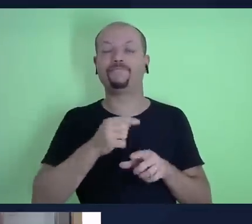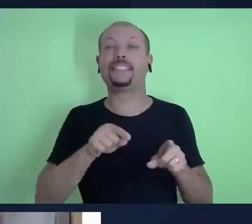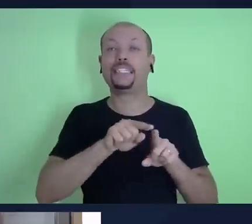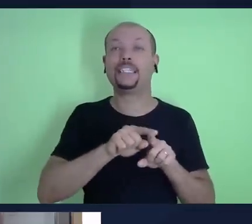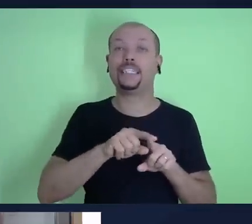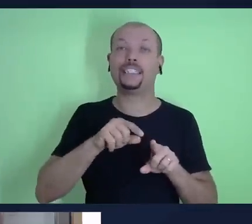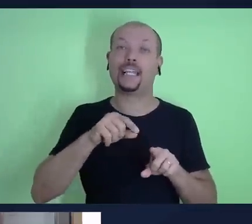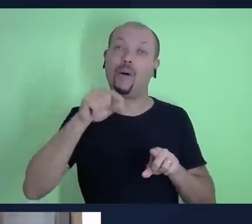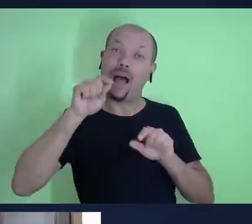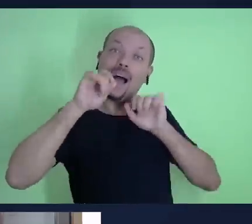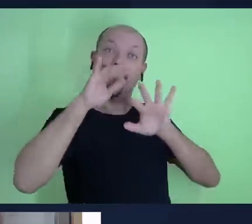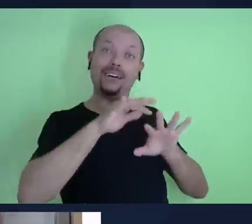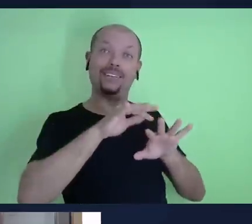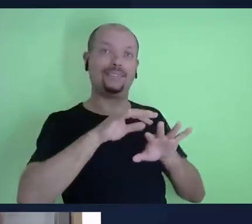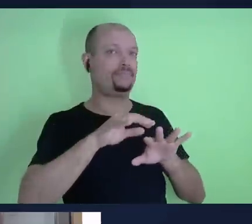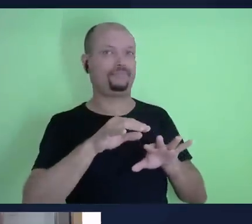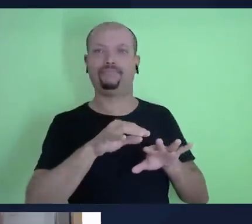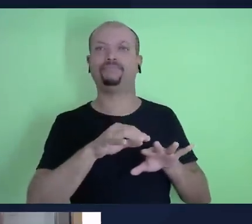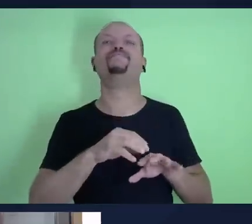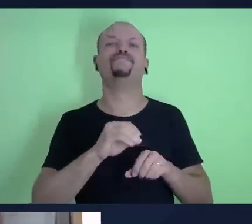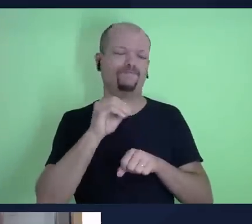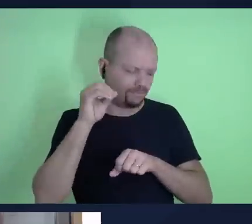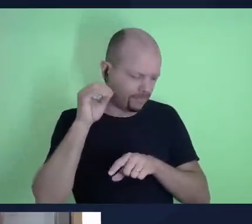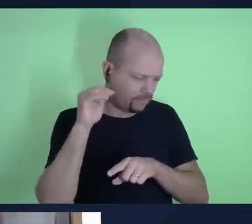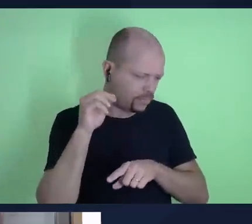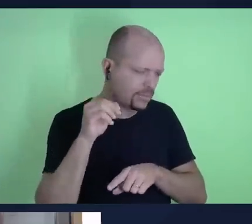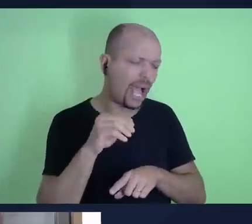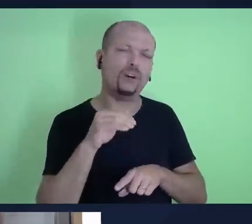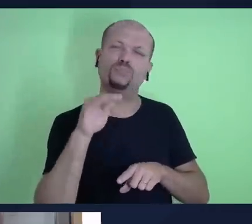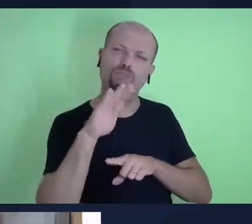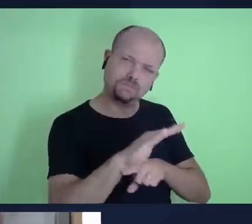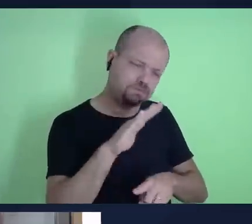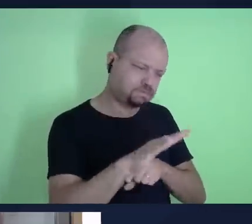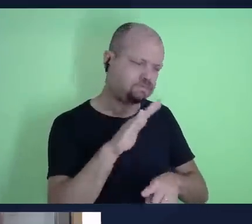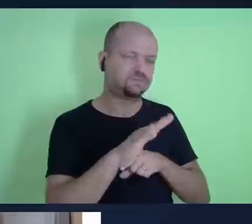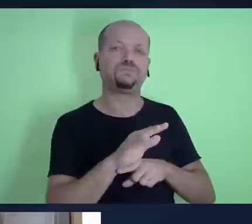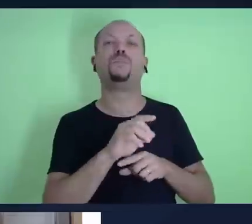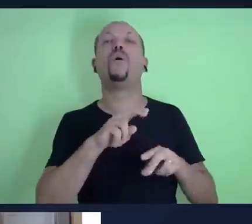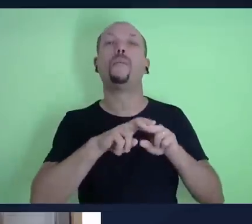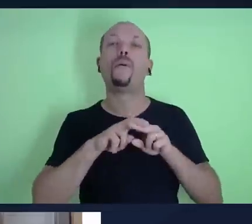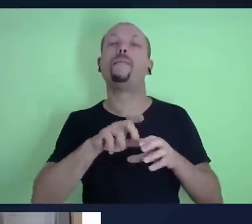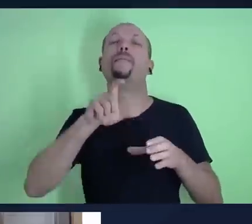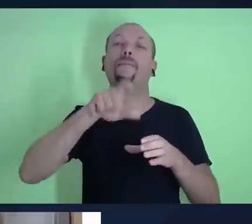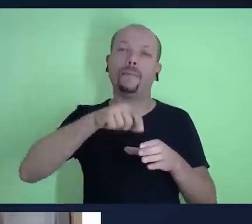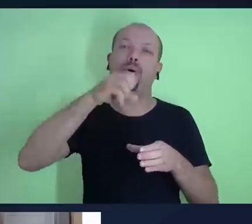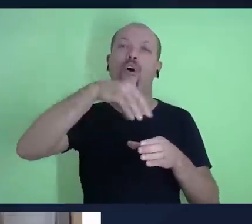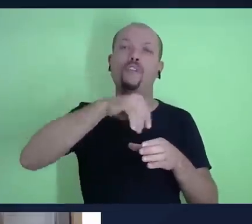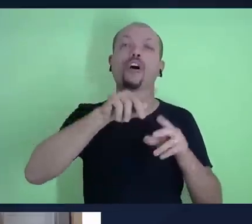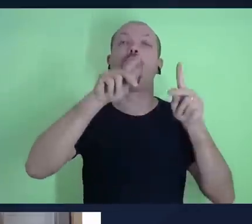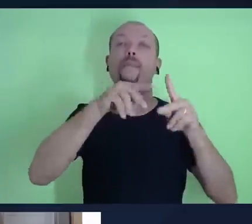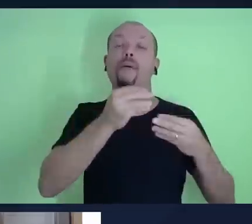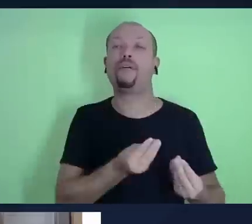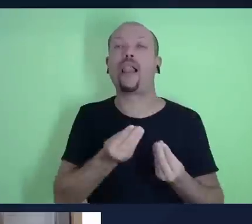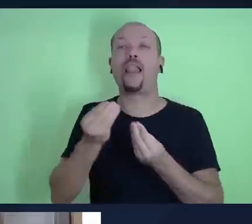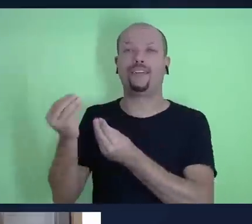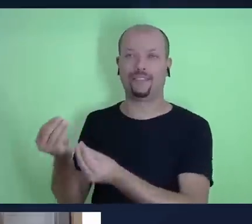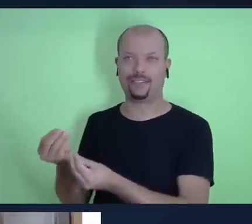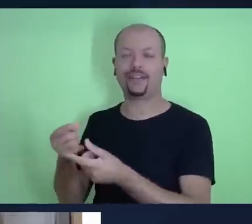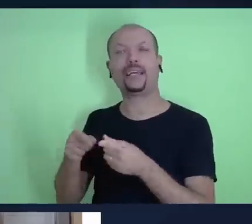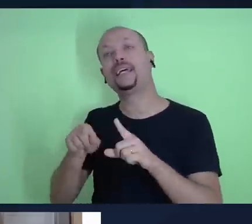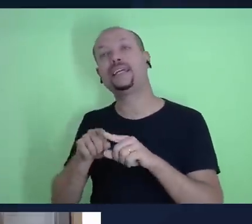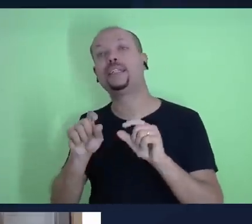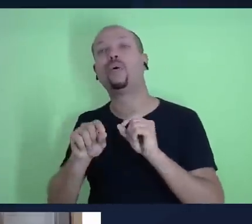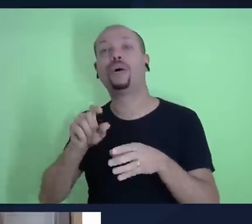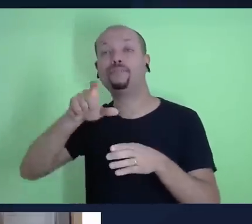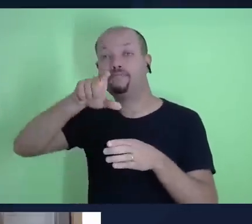vida deles era suprida, era concretizada por meio dos dízimos e ofertas que o povo levava para o templo. Então, os dízimos